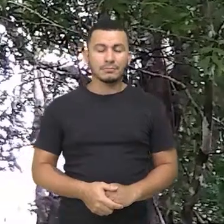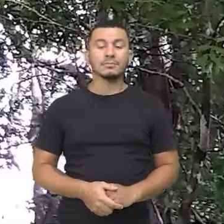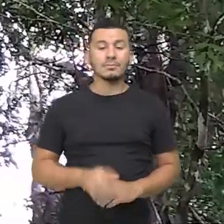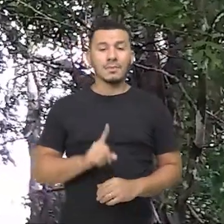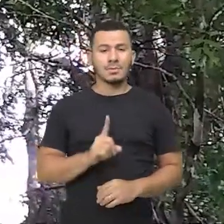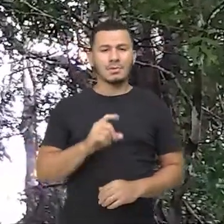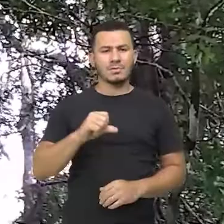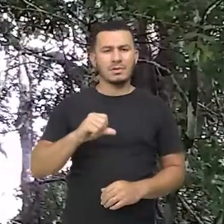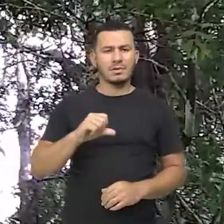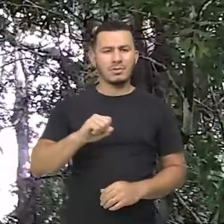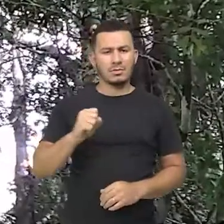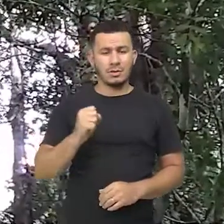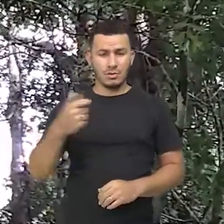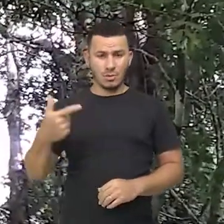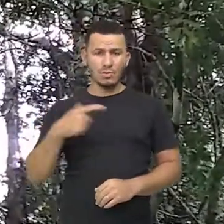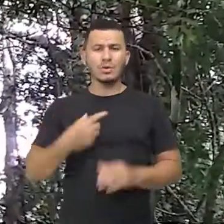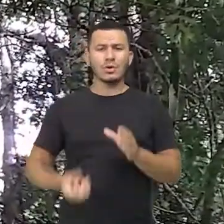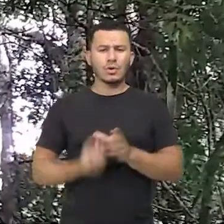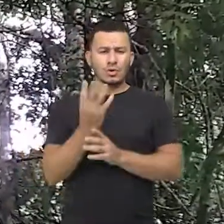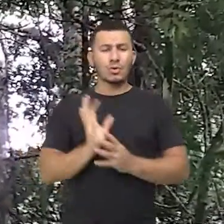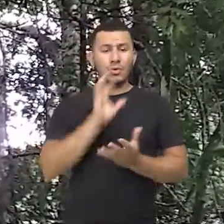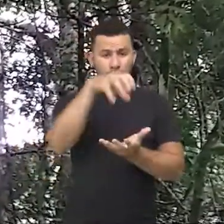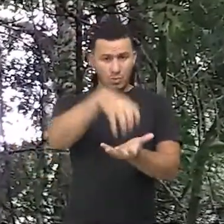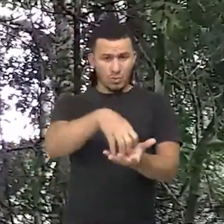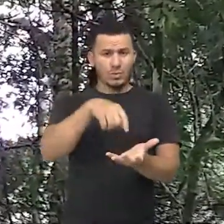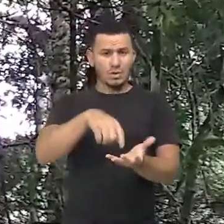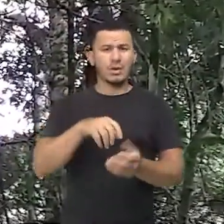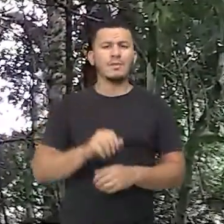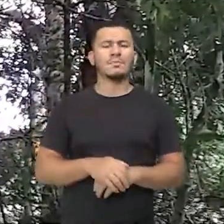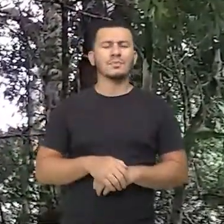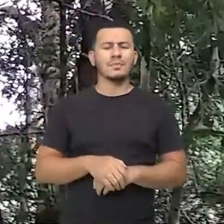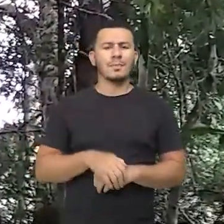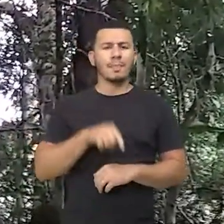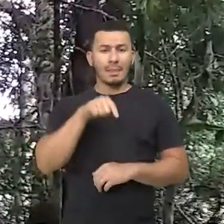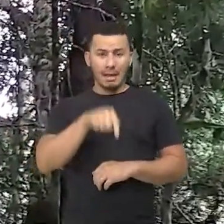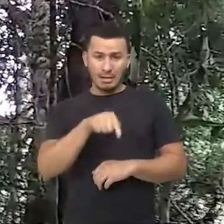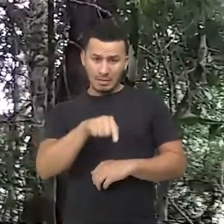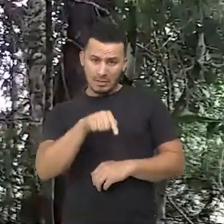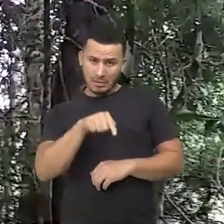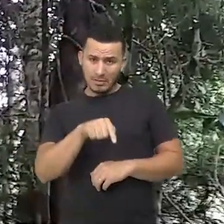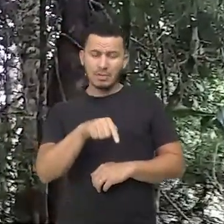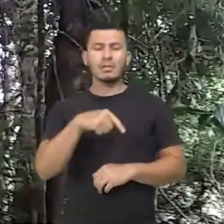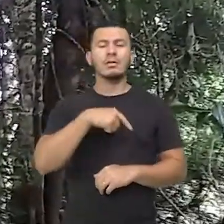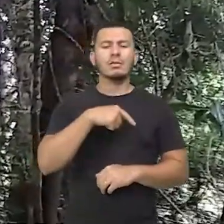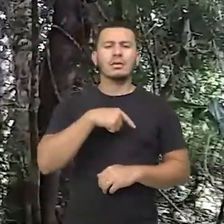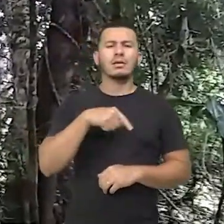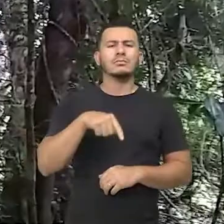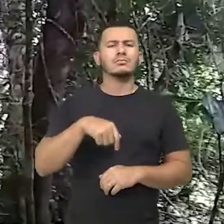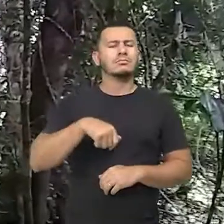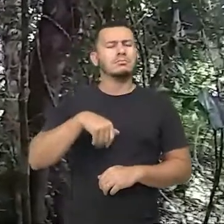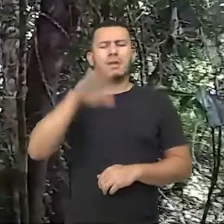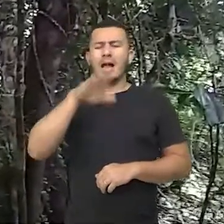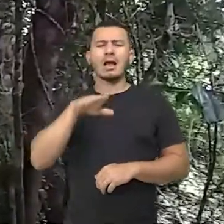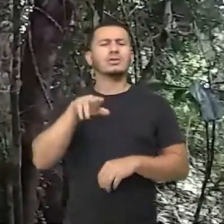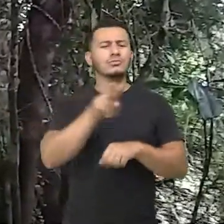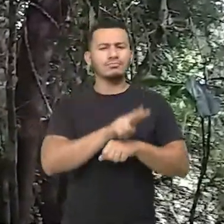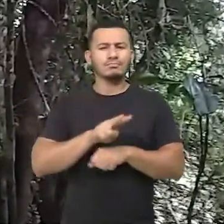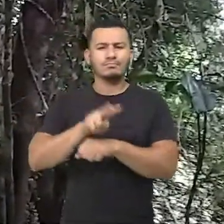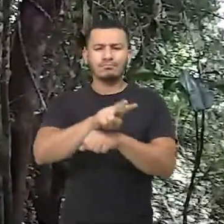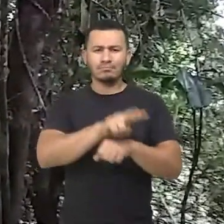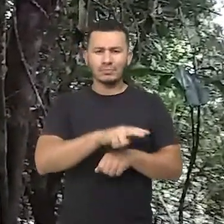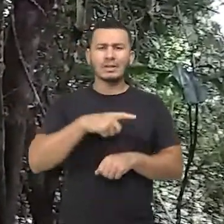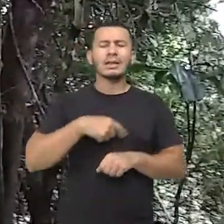1982, foi criada a Reserva Biológica do Abufari, do Abufari, abrigo mais significativo tabuleiro de